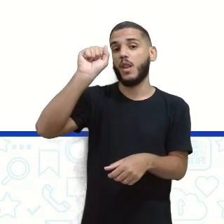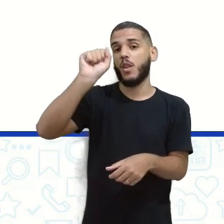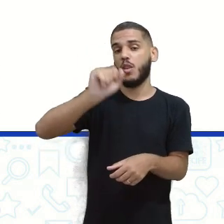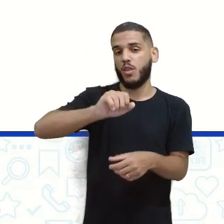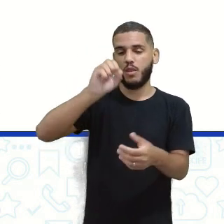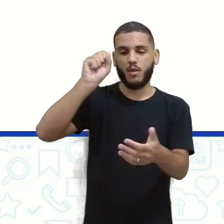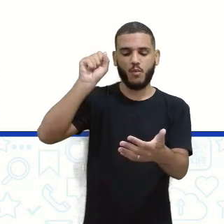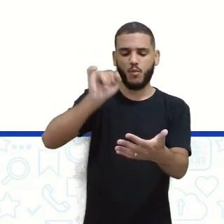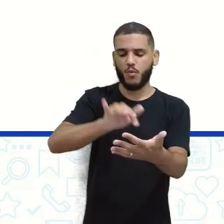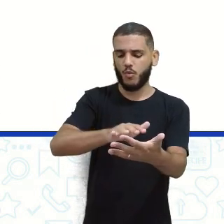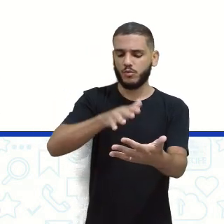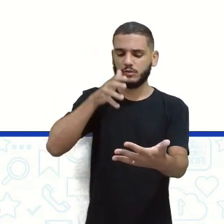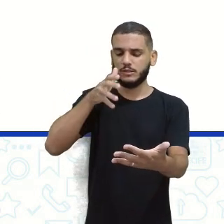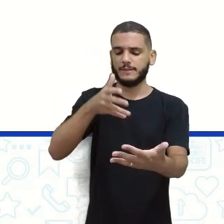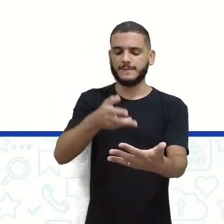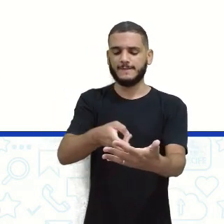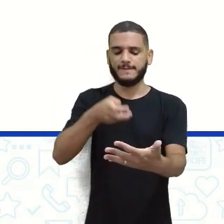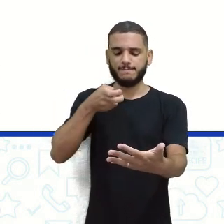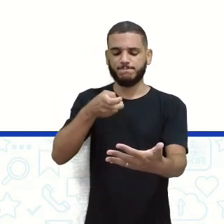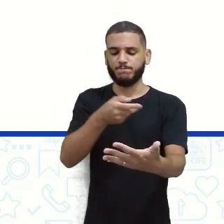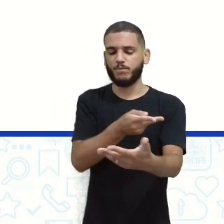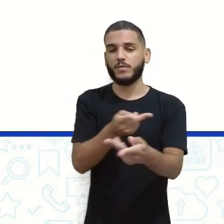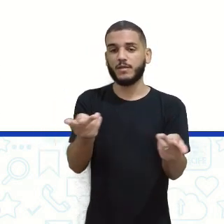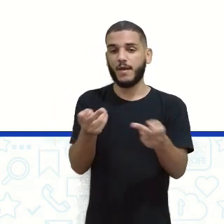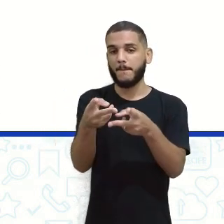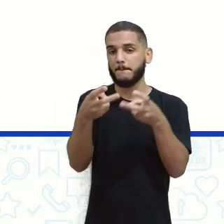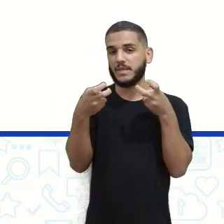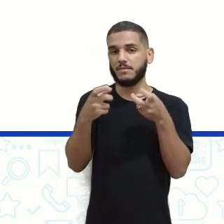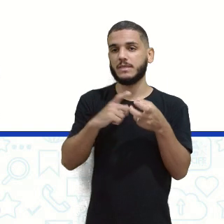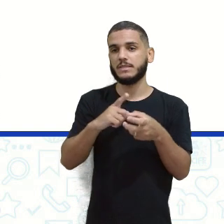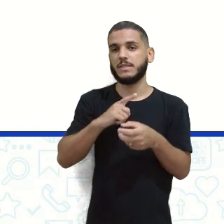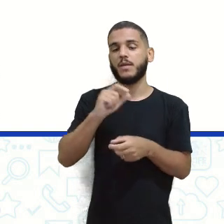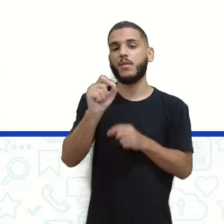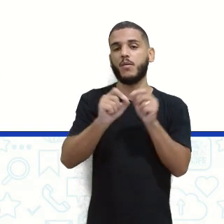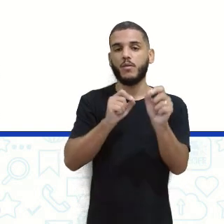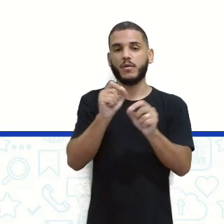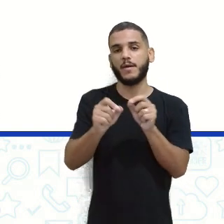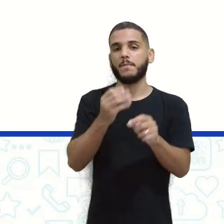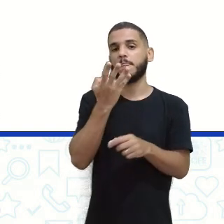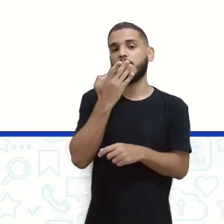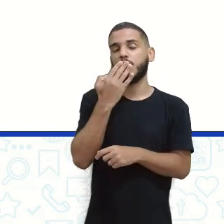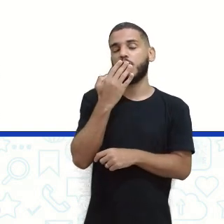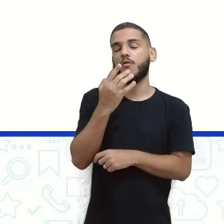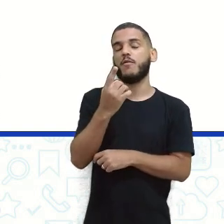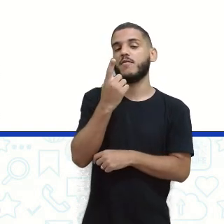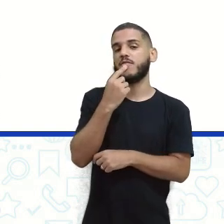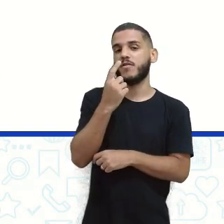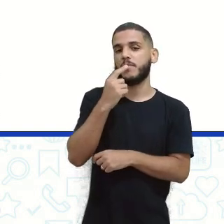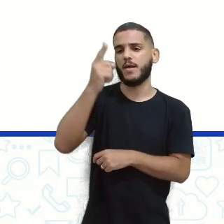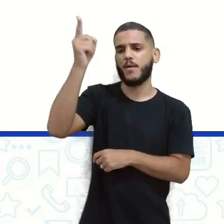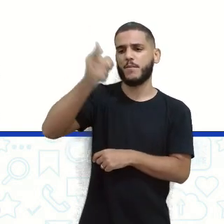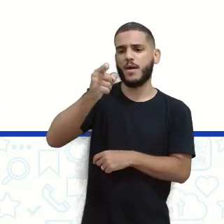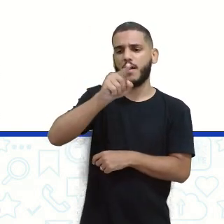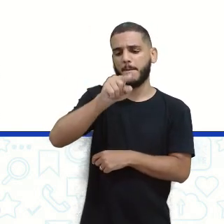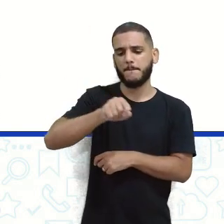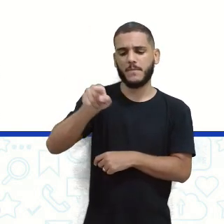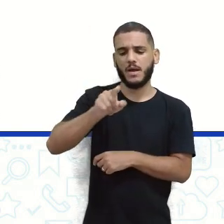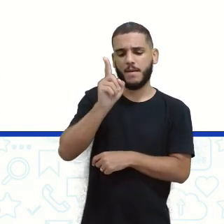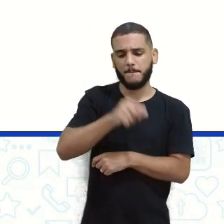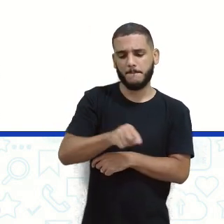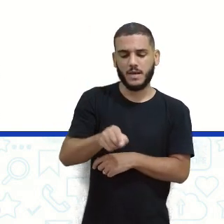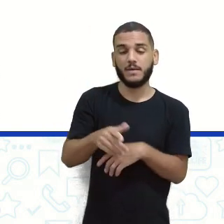livro, aquela... Vocês estão vendo umas setinhas vermelhas, né? Que está representando o quê? Os raios de luz